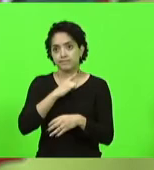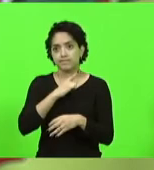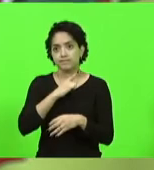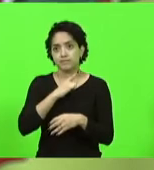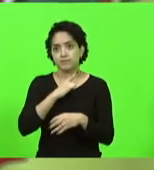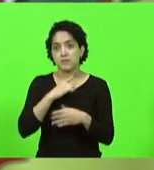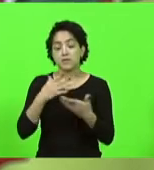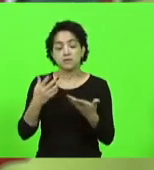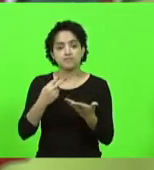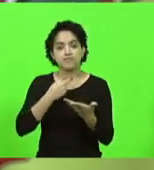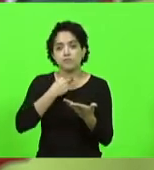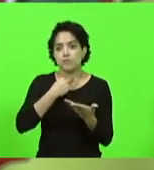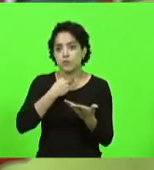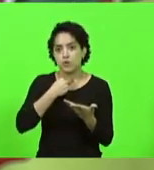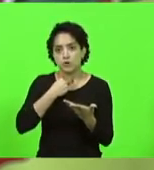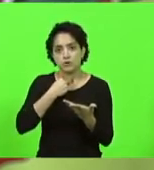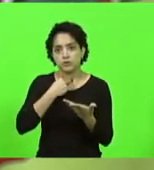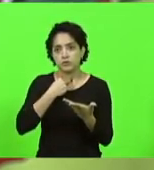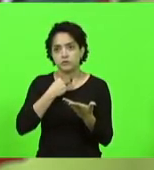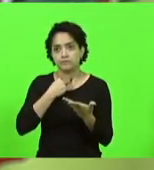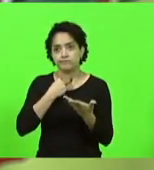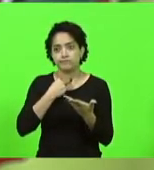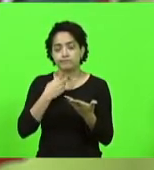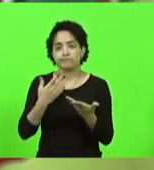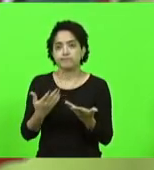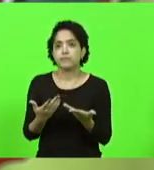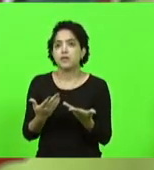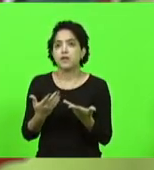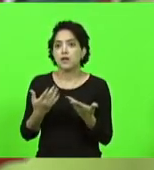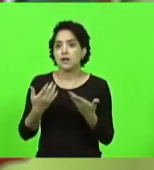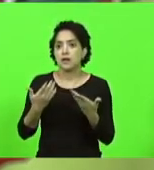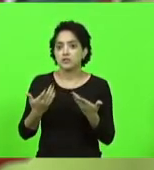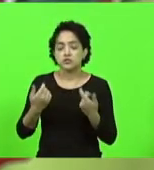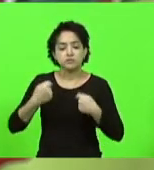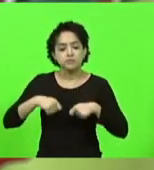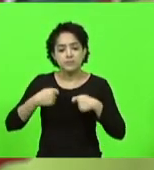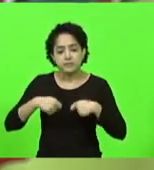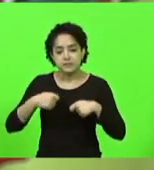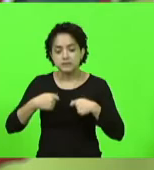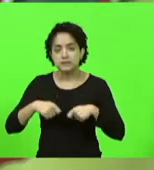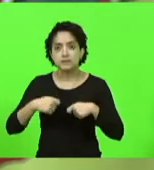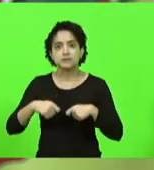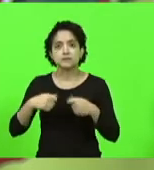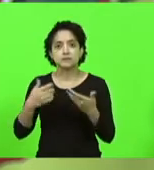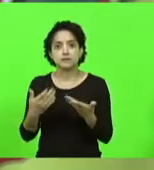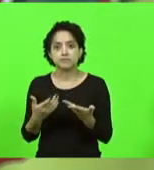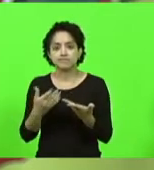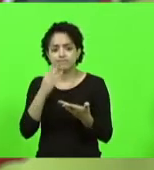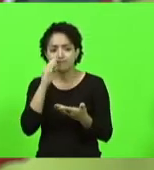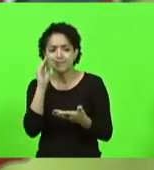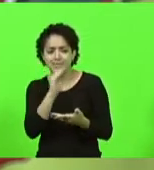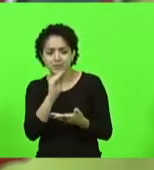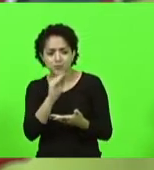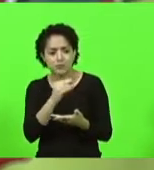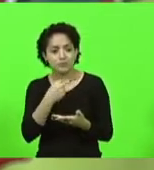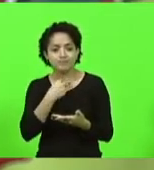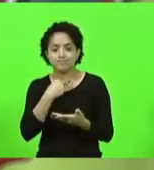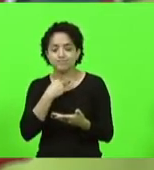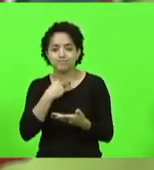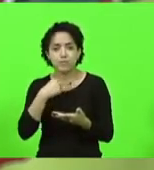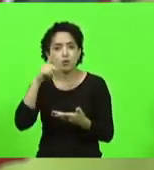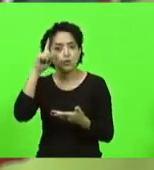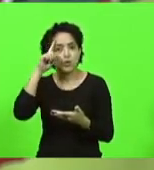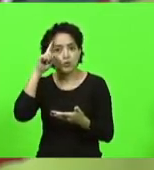não podemos tornar invisível esta causa, nós não podemos ignorar os maus tratos que acontecem dia a